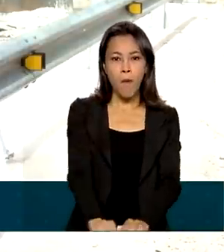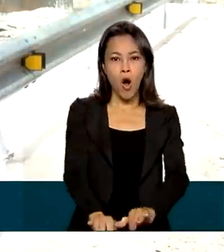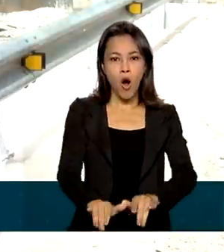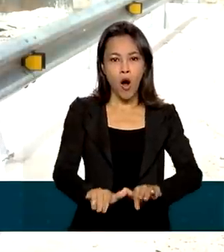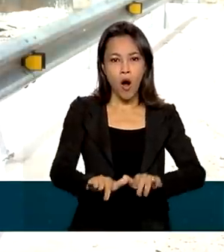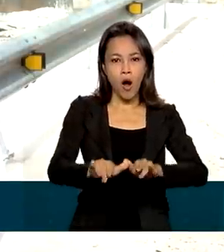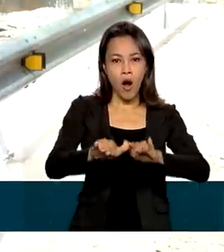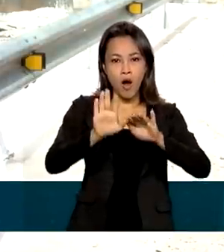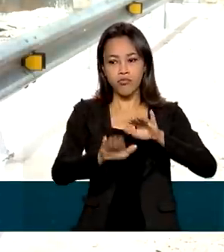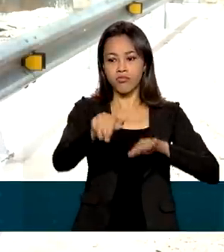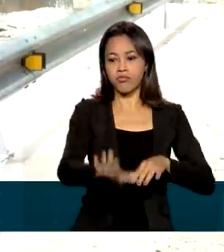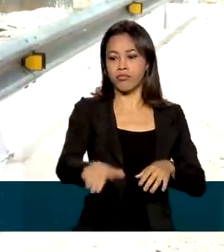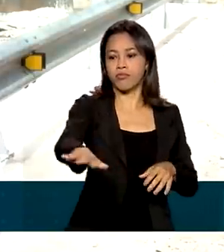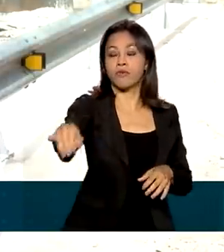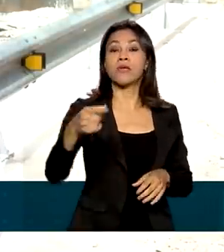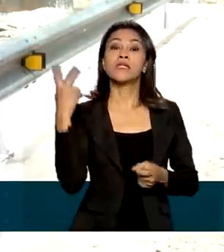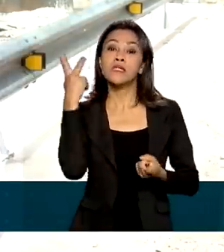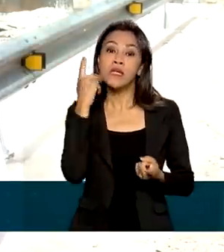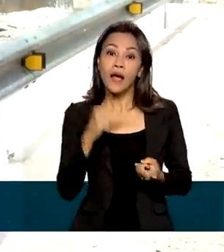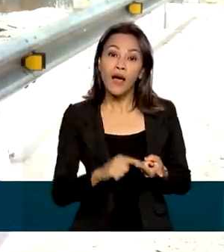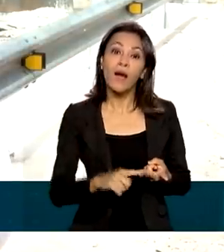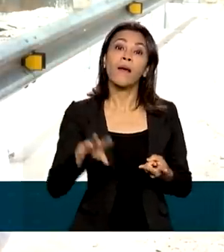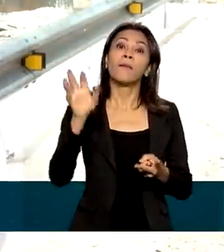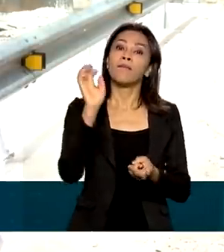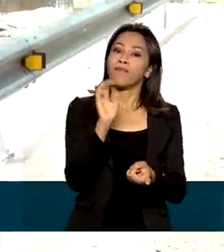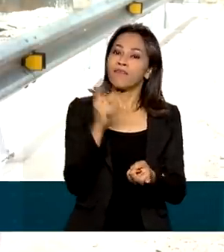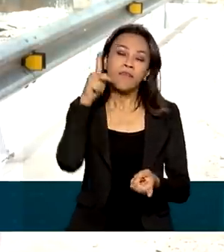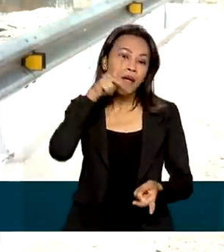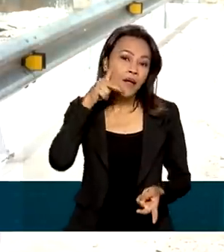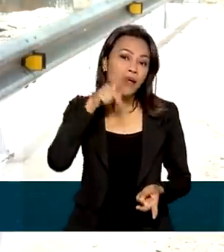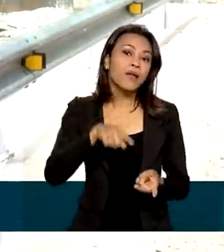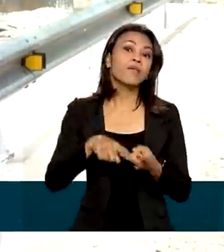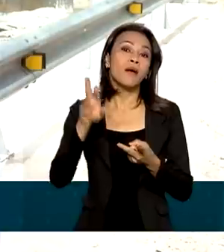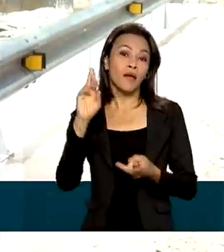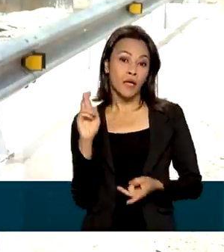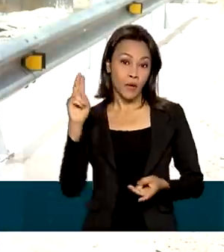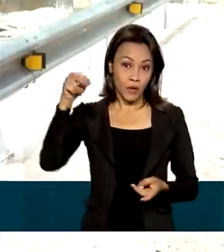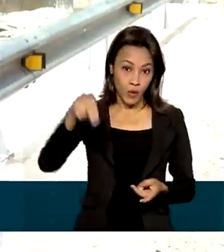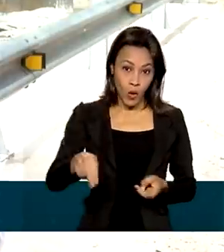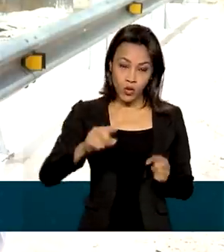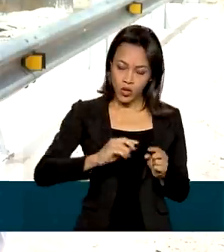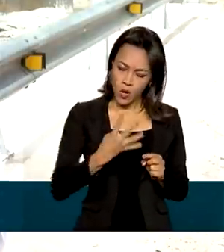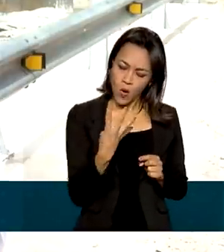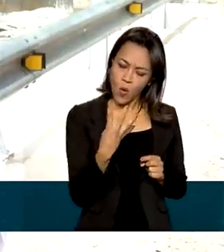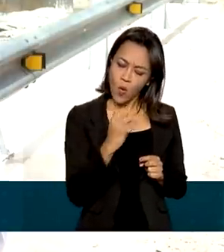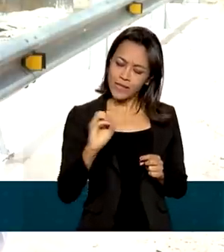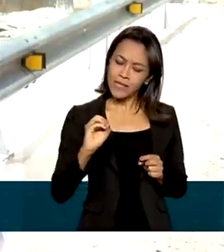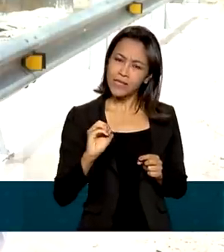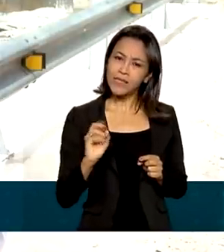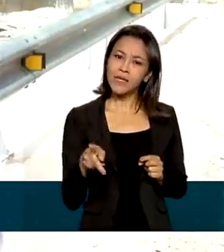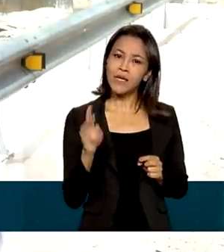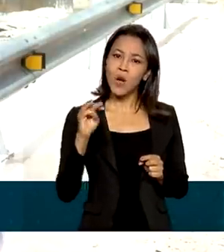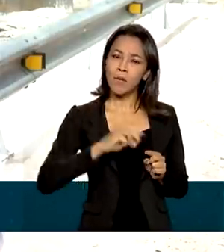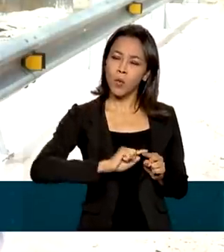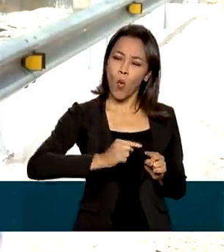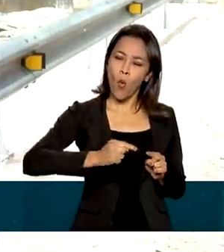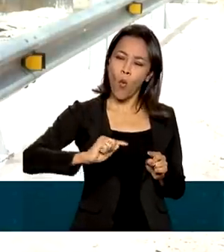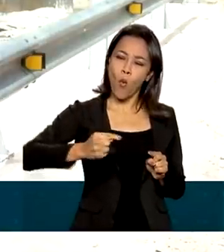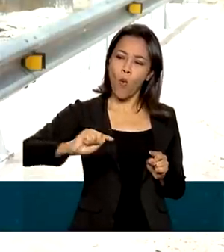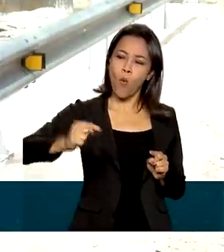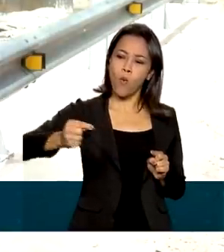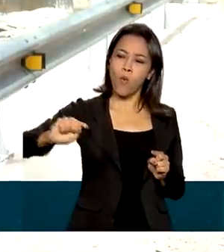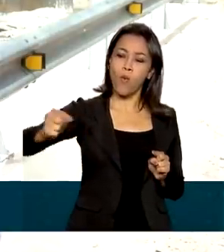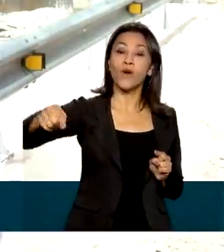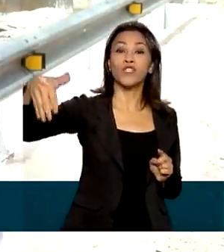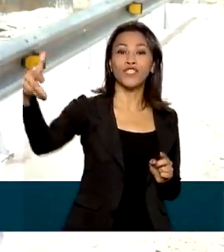Ceará, Paraíba e Rio Grande do Norte. A água, que percorre mais de 400 quilômetros pelo semiárido nordestino, agora chega